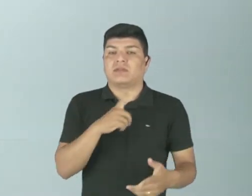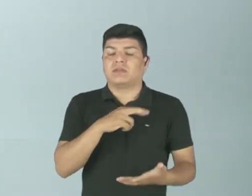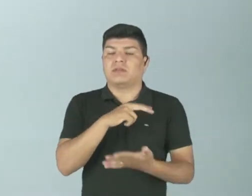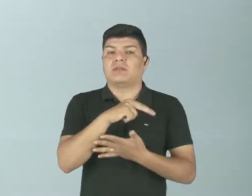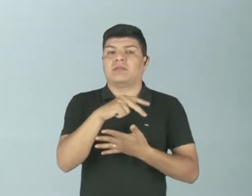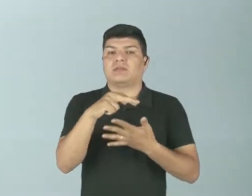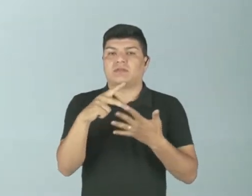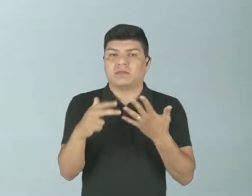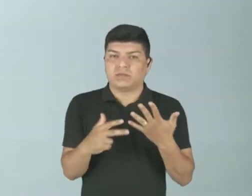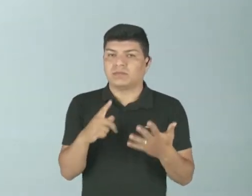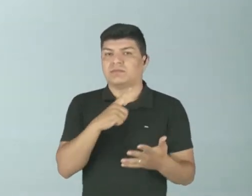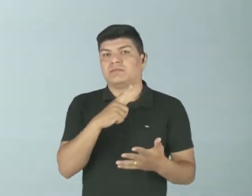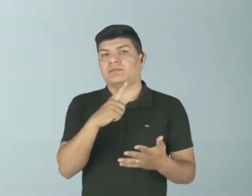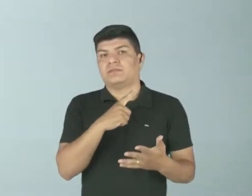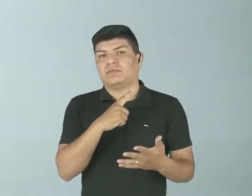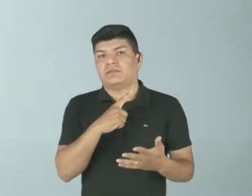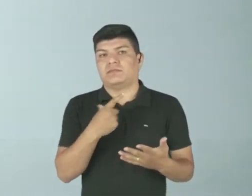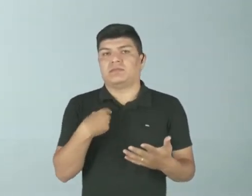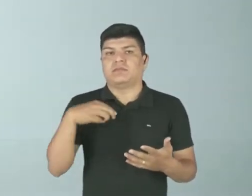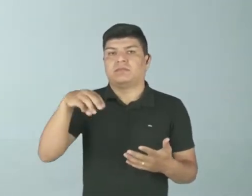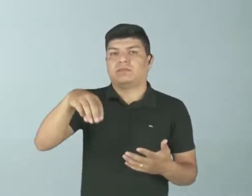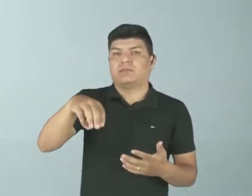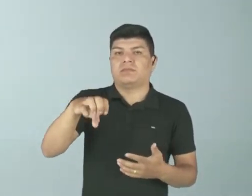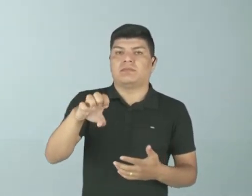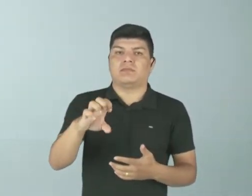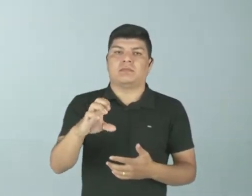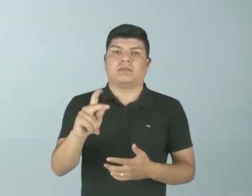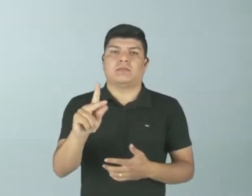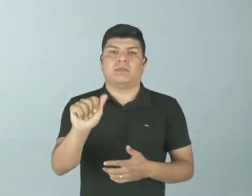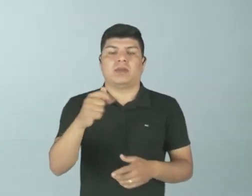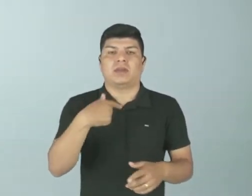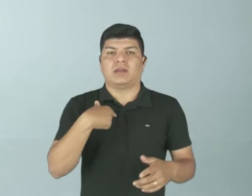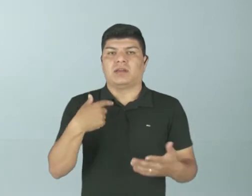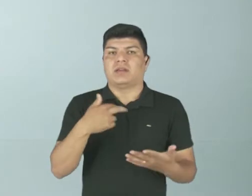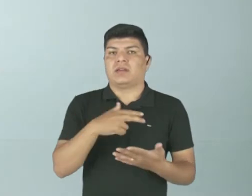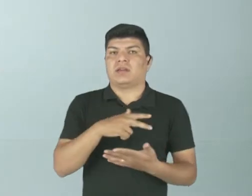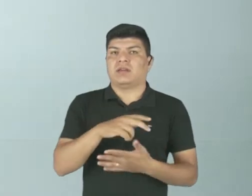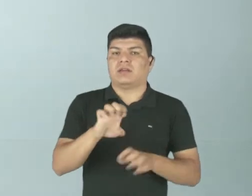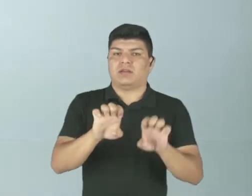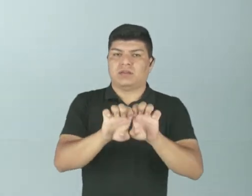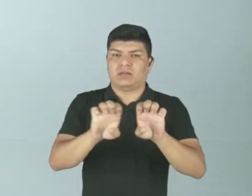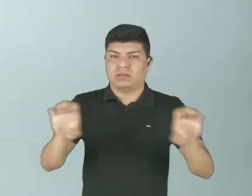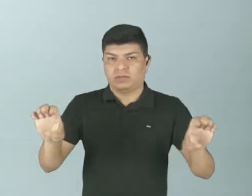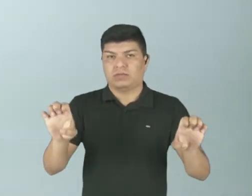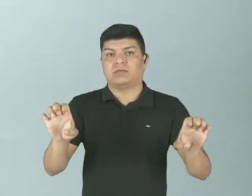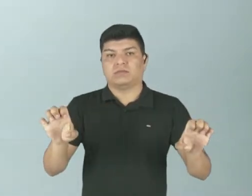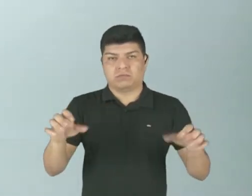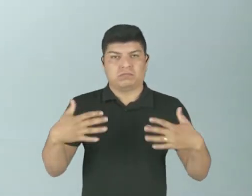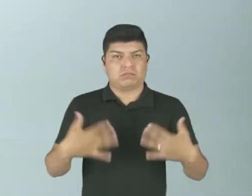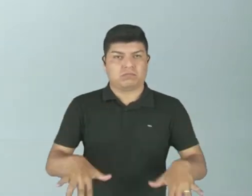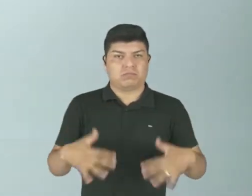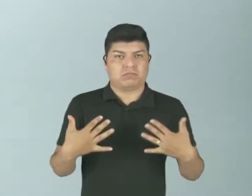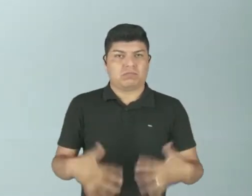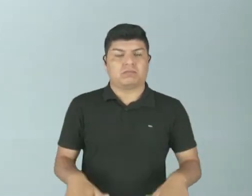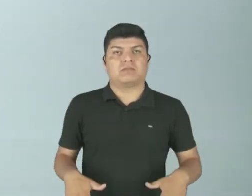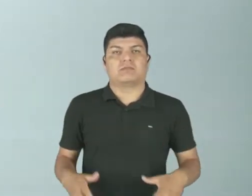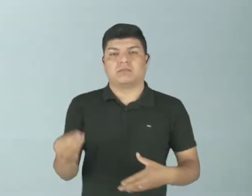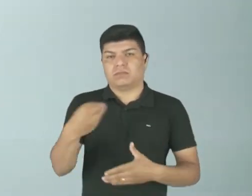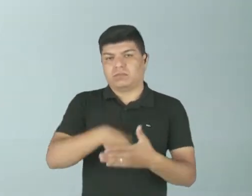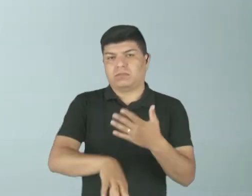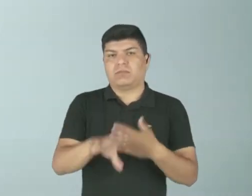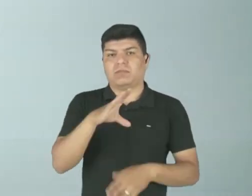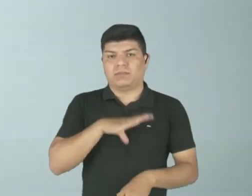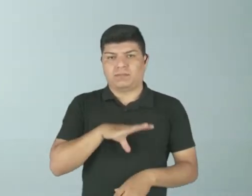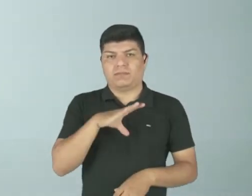diversidade, vamos ter meca, vamos ter estruturas megas distribuídas dentro dessa